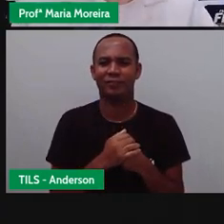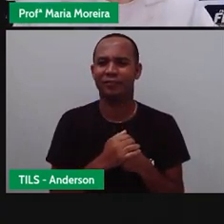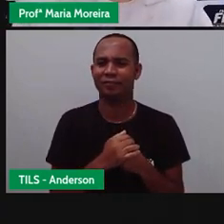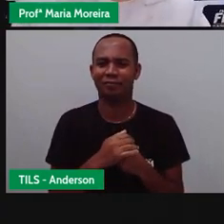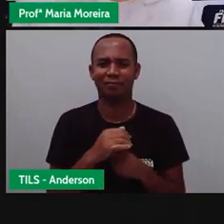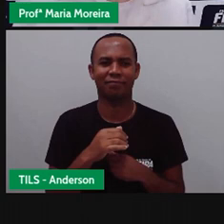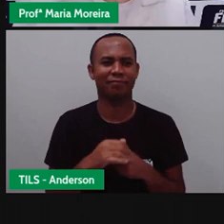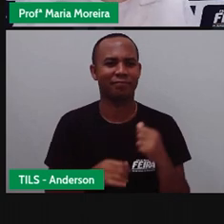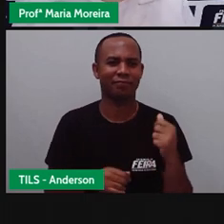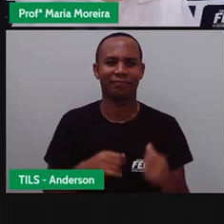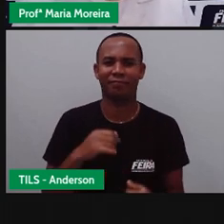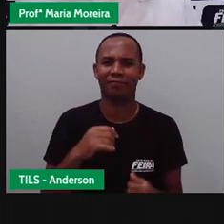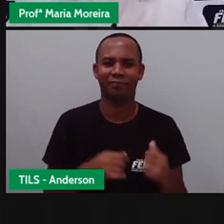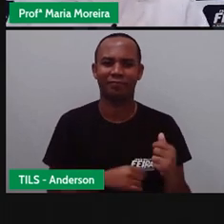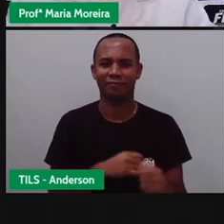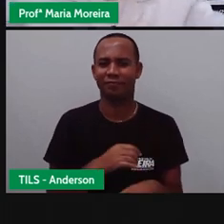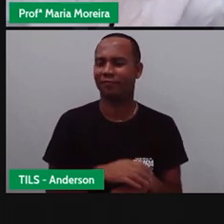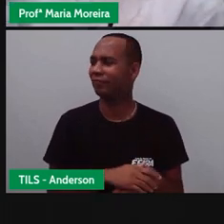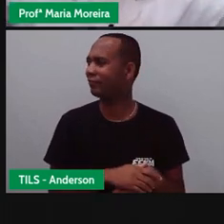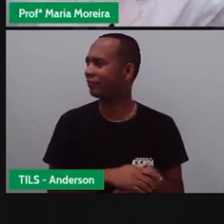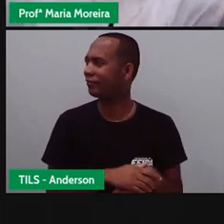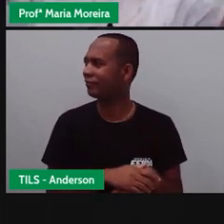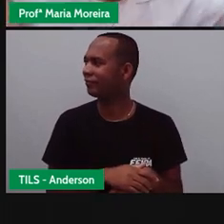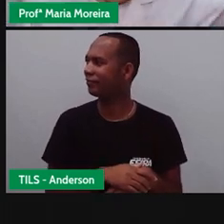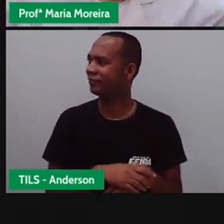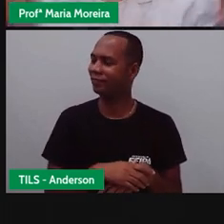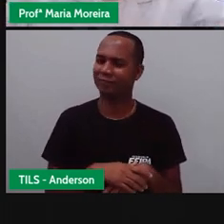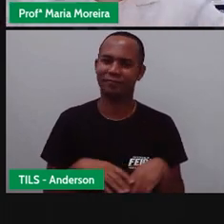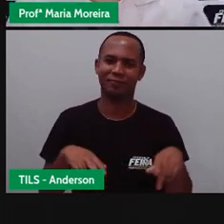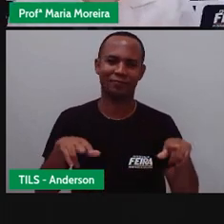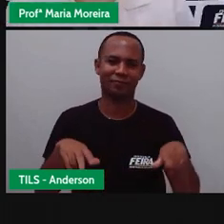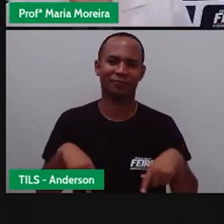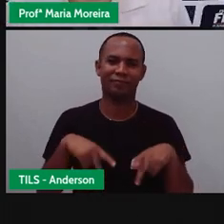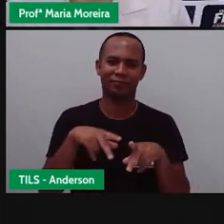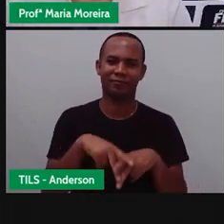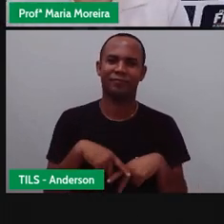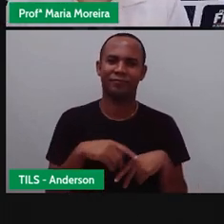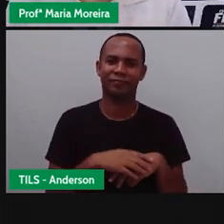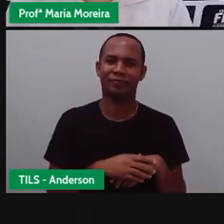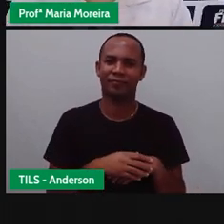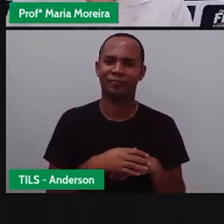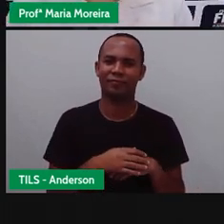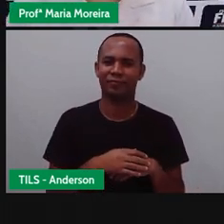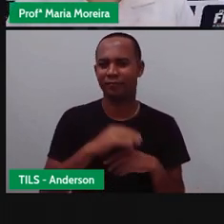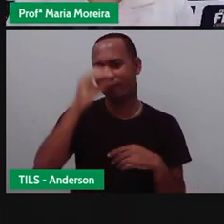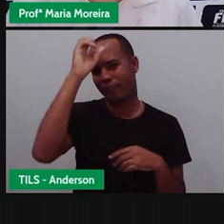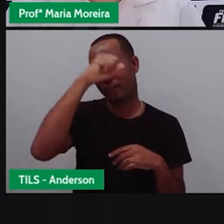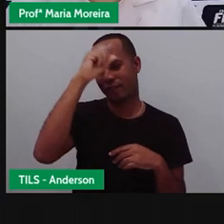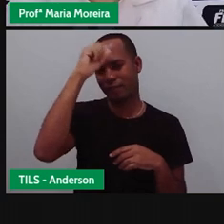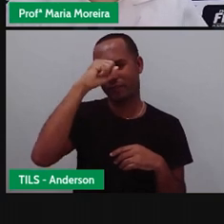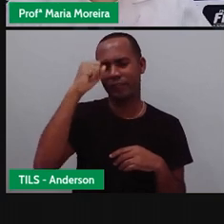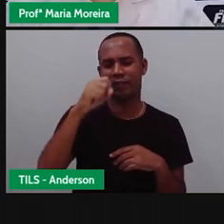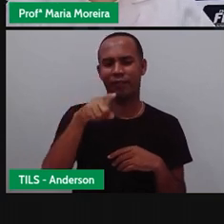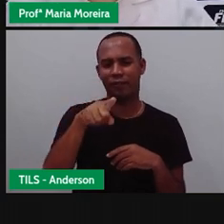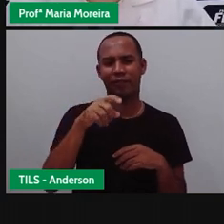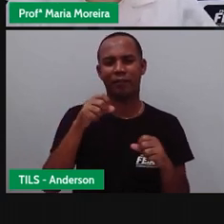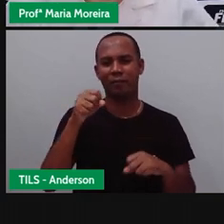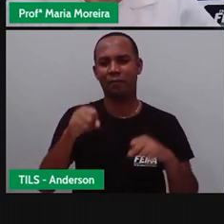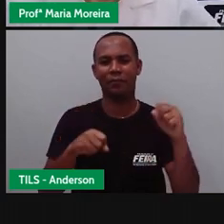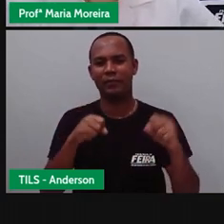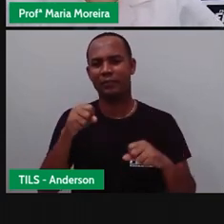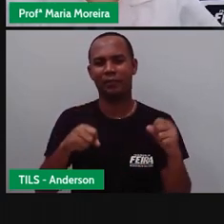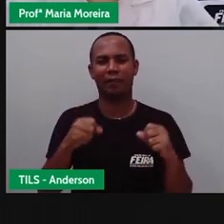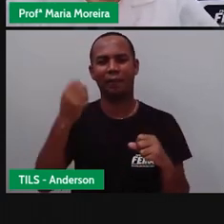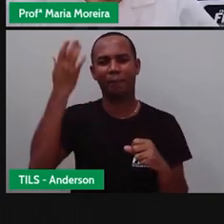Quando eu não sabia andar de bicicleta, eu andava assim, com as pernas do lado e, ó, só puxando. Porque, para eu aprender a de bicicleta, meu amigo, deu trabalho,